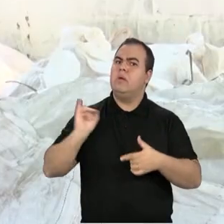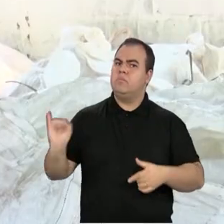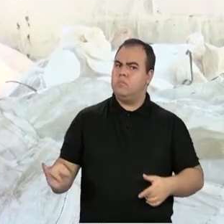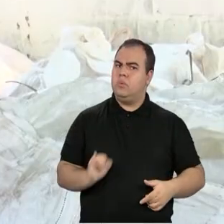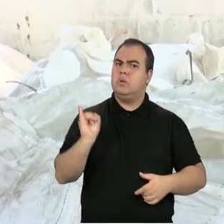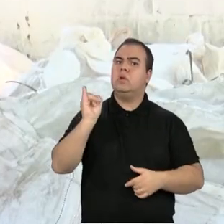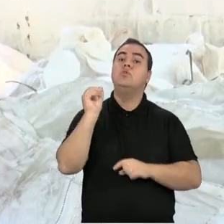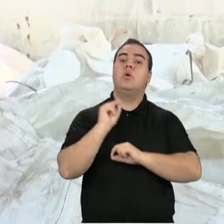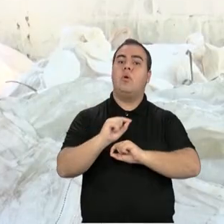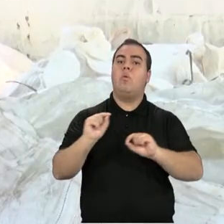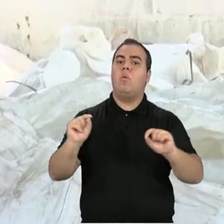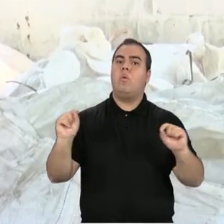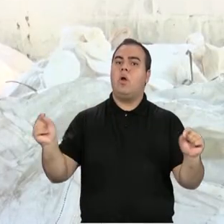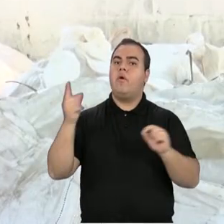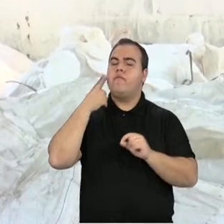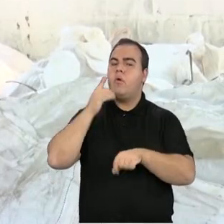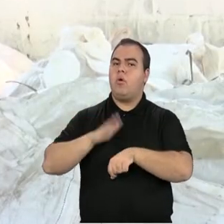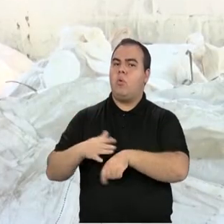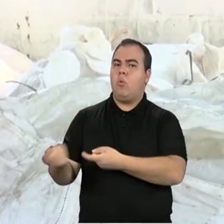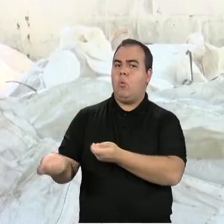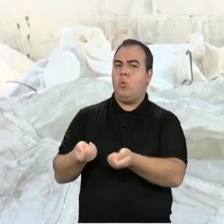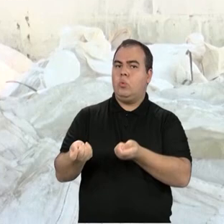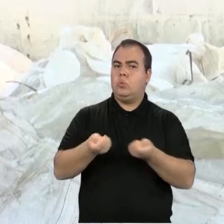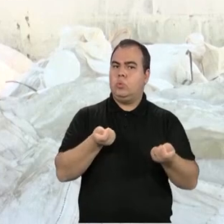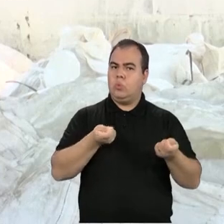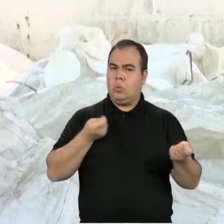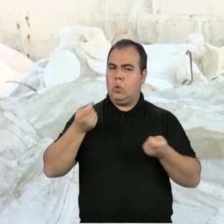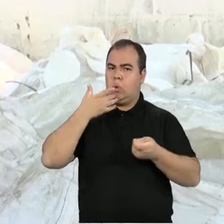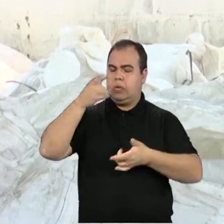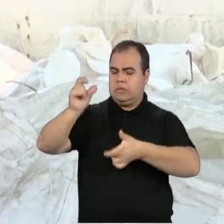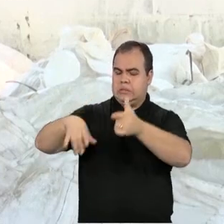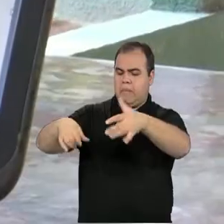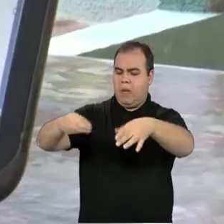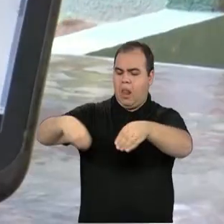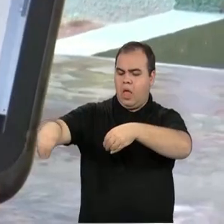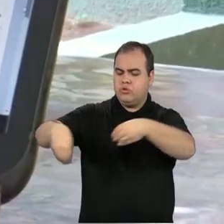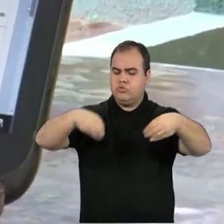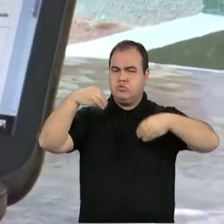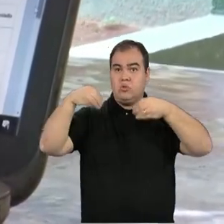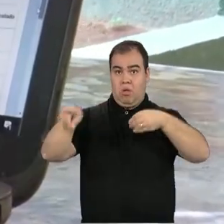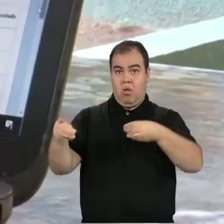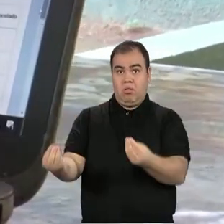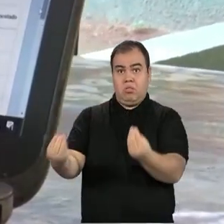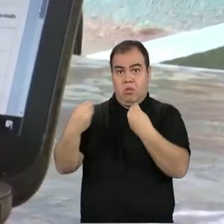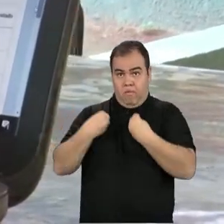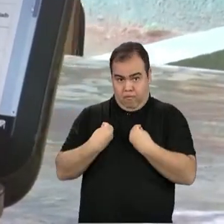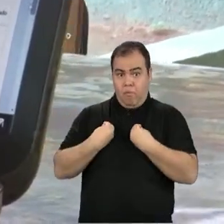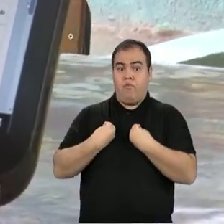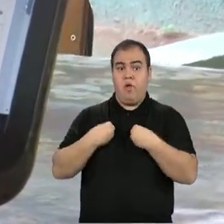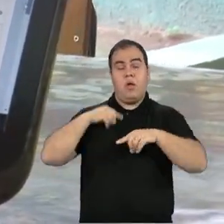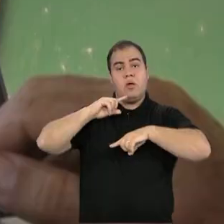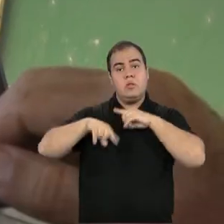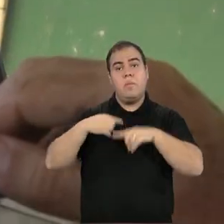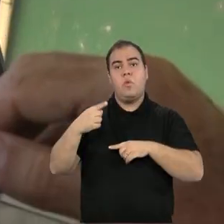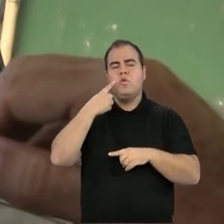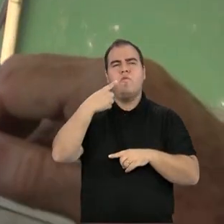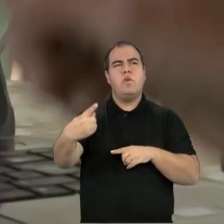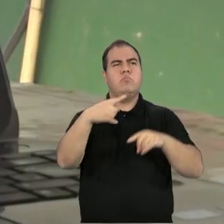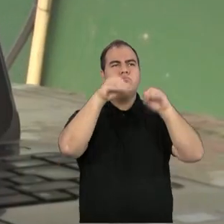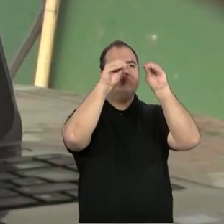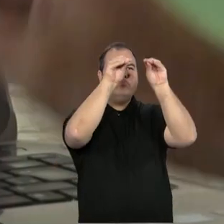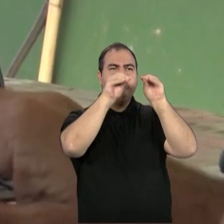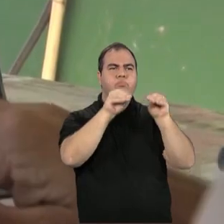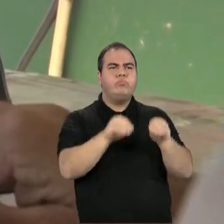Que é o controle informatizado dessas embalagens, no qual o agricultor vem devolver essas embalagens. E a partir daí é dada uma baixa